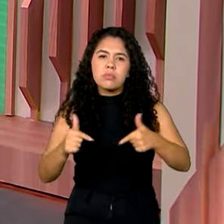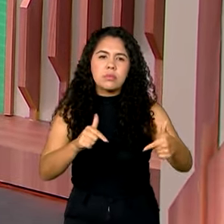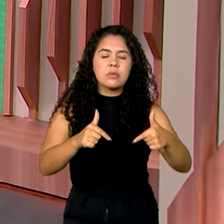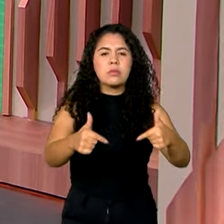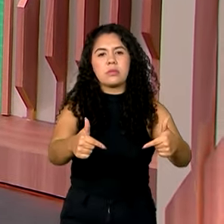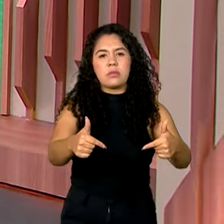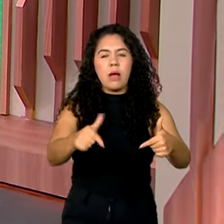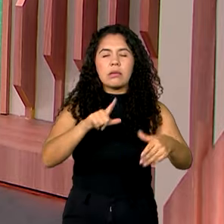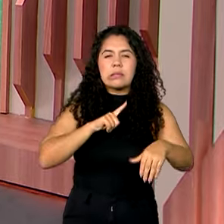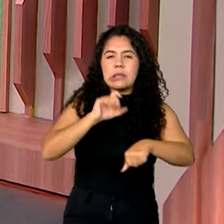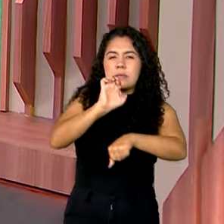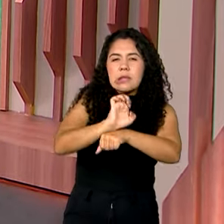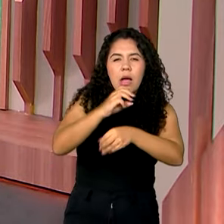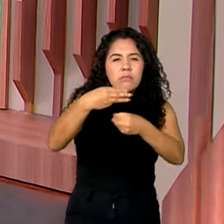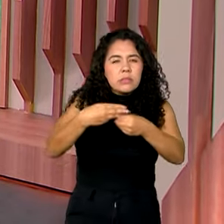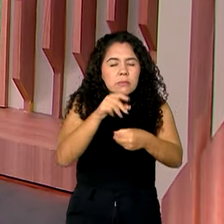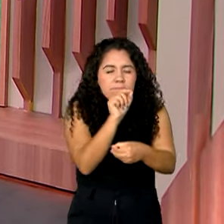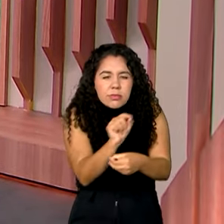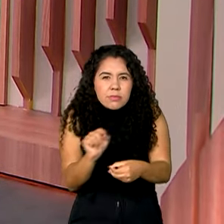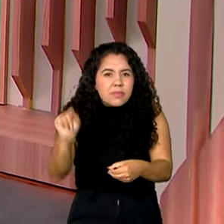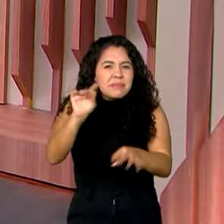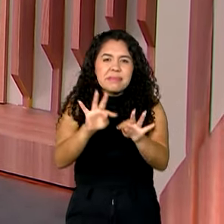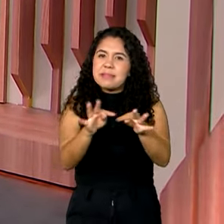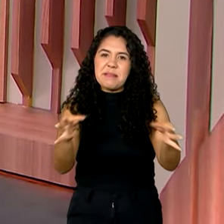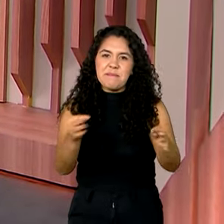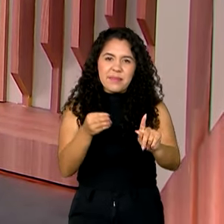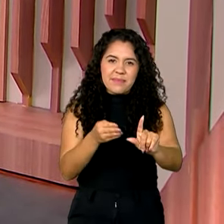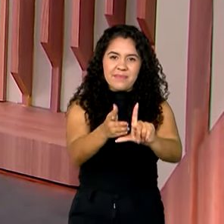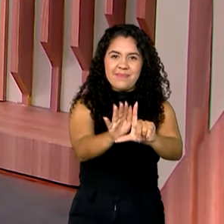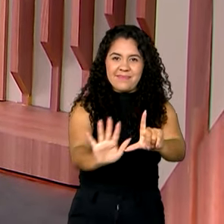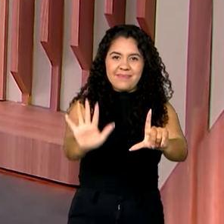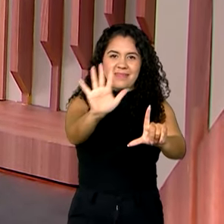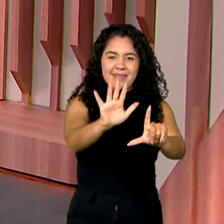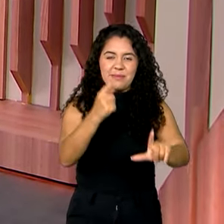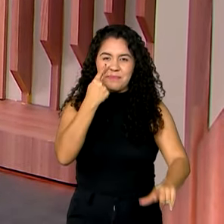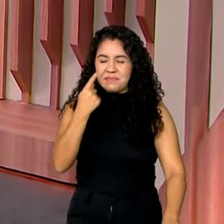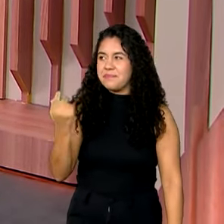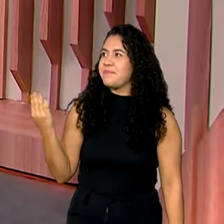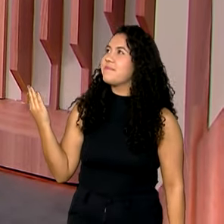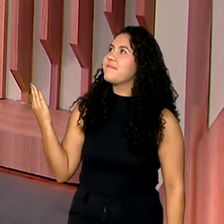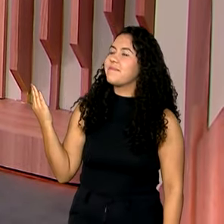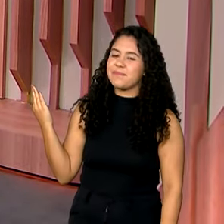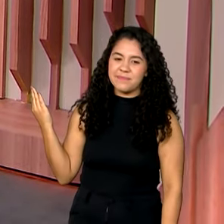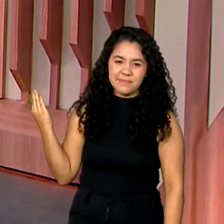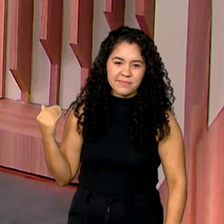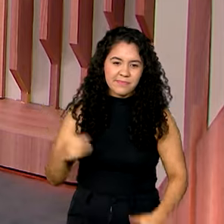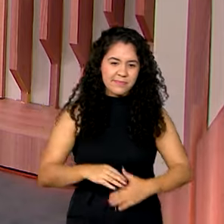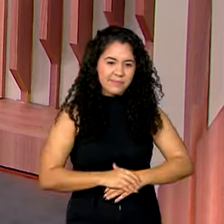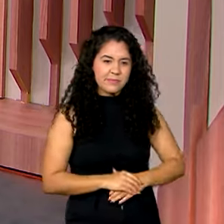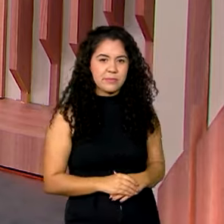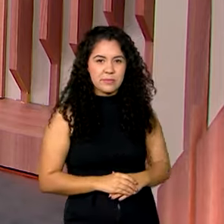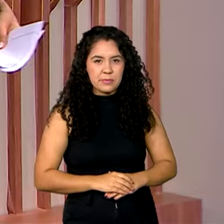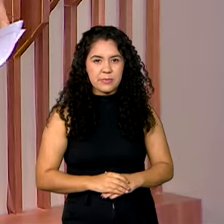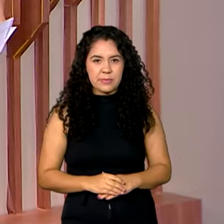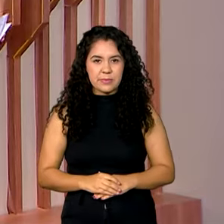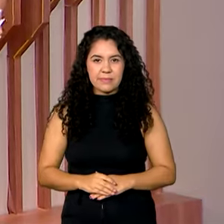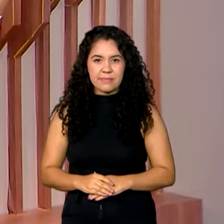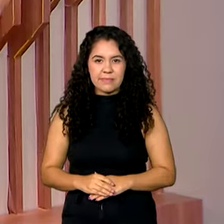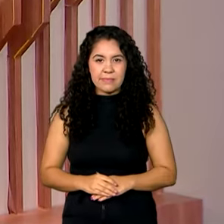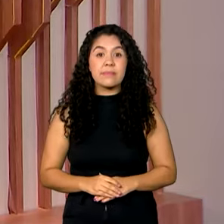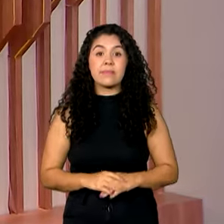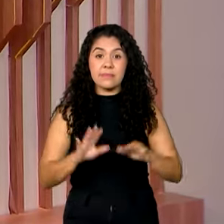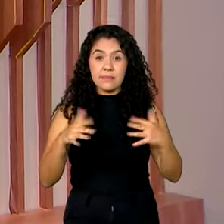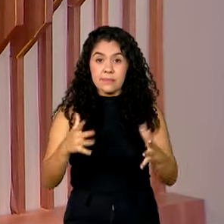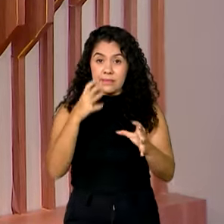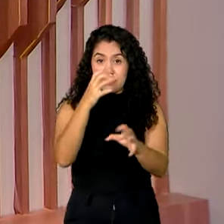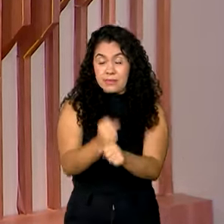fazendo em cada cantinho brasileiro, basta acessar gov.br barra comunica BR. E